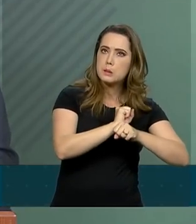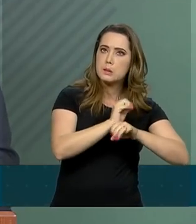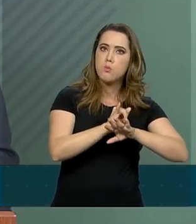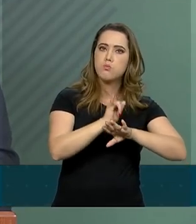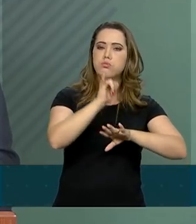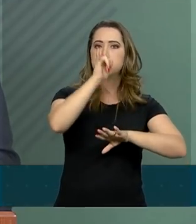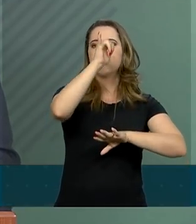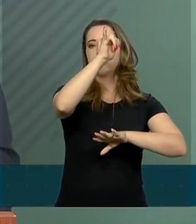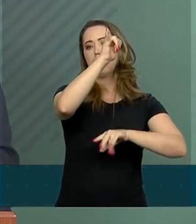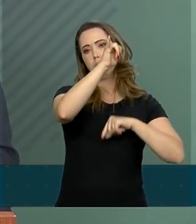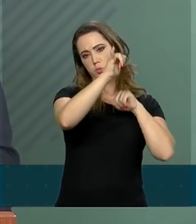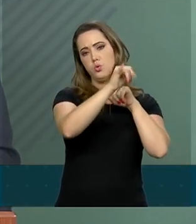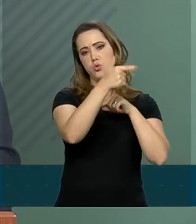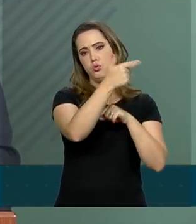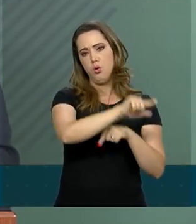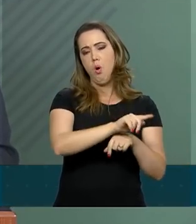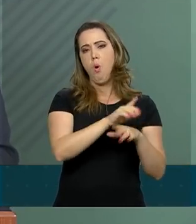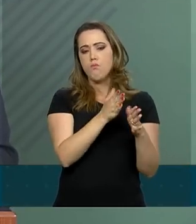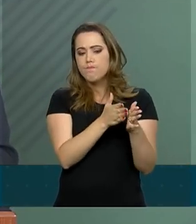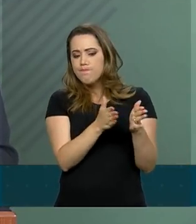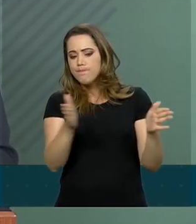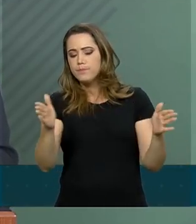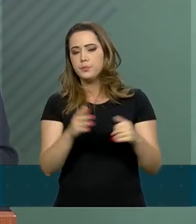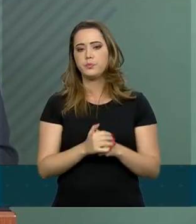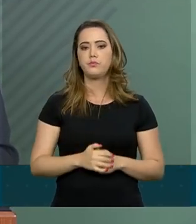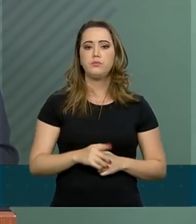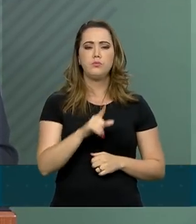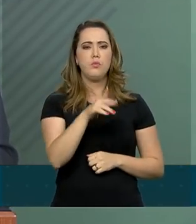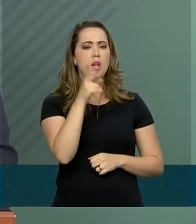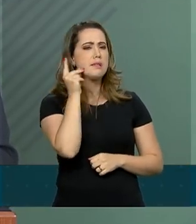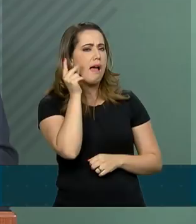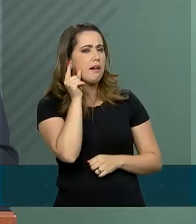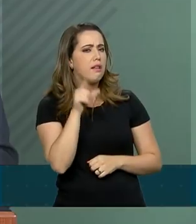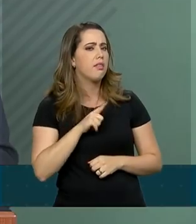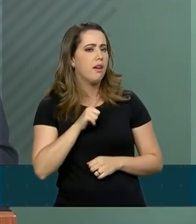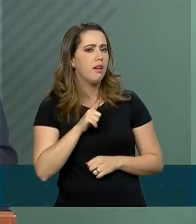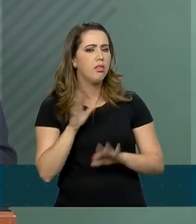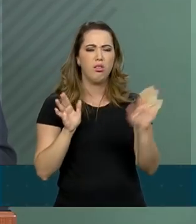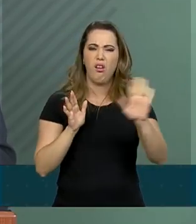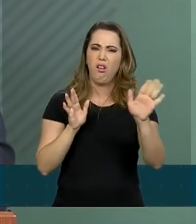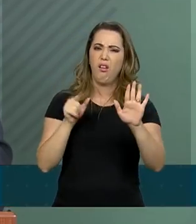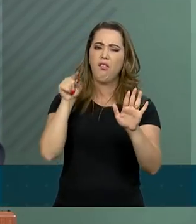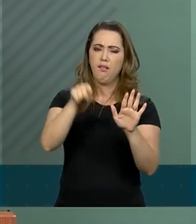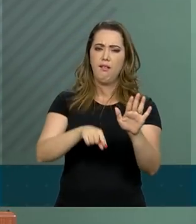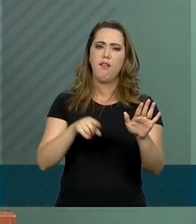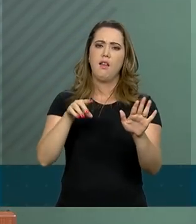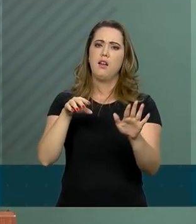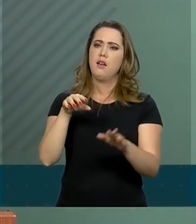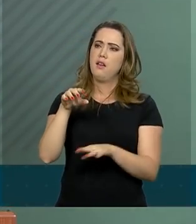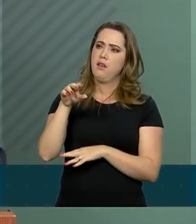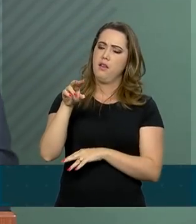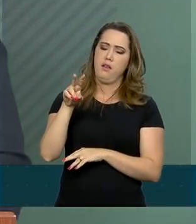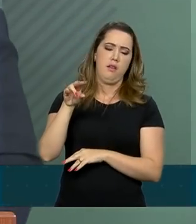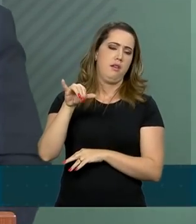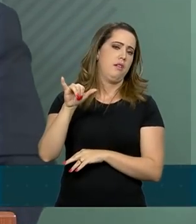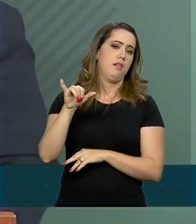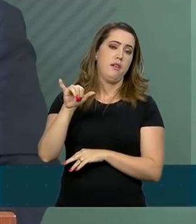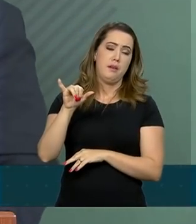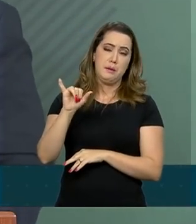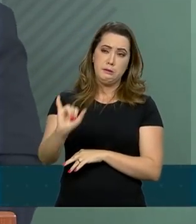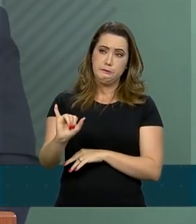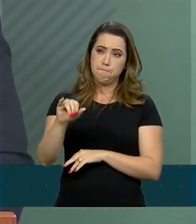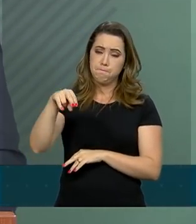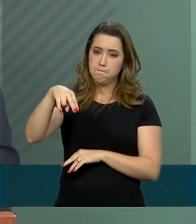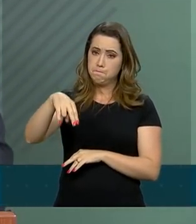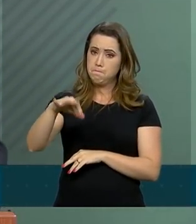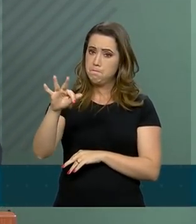Ceará? Não. Ceará é a infantaria que comemora lá o Brigadeiro Sampaio. A sua segunda pergunta.